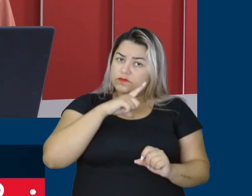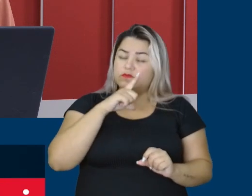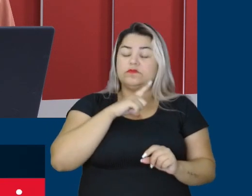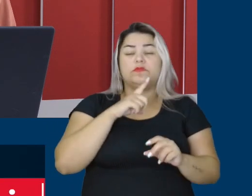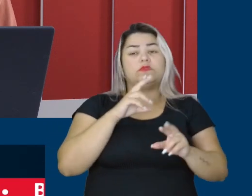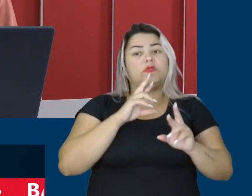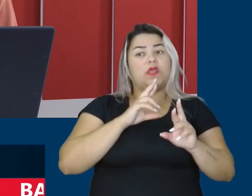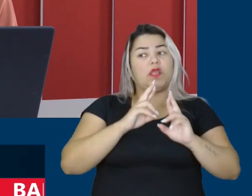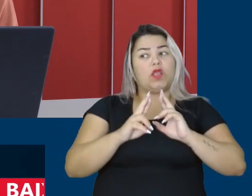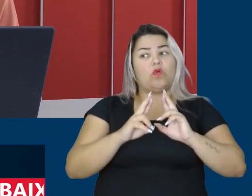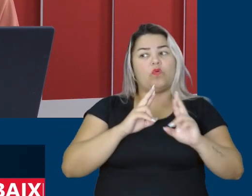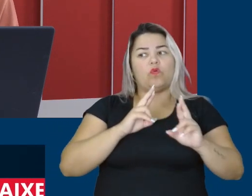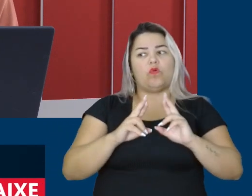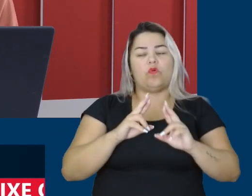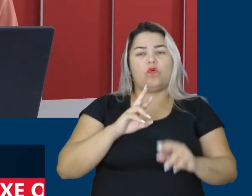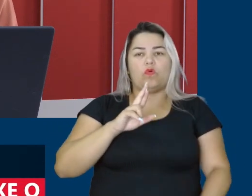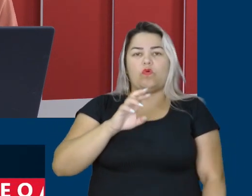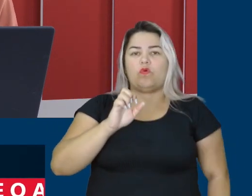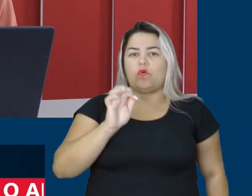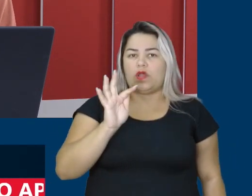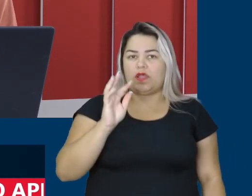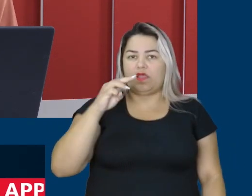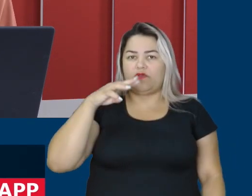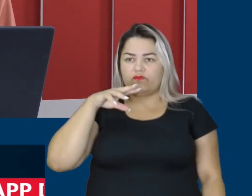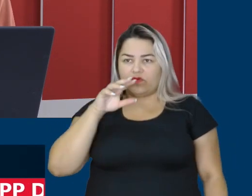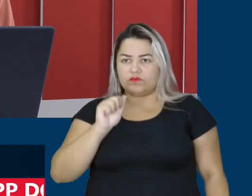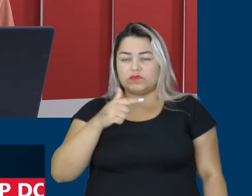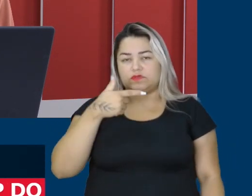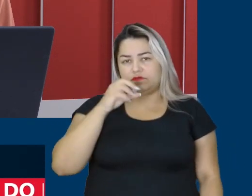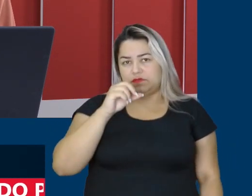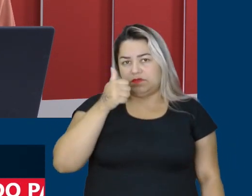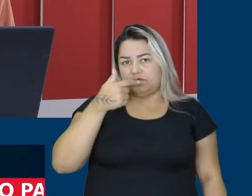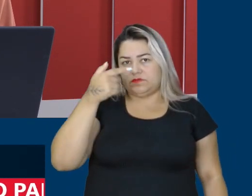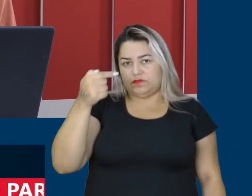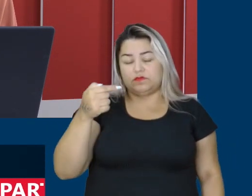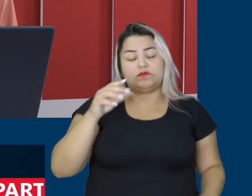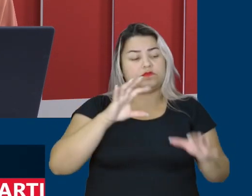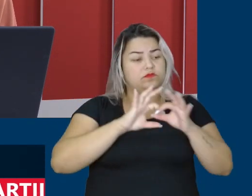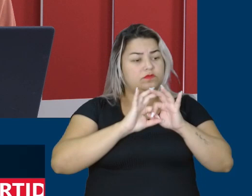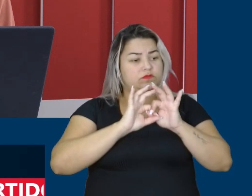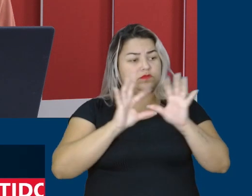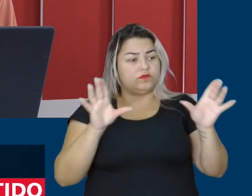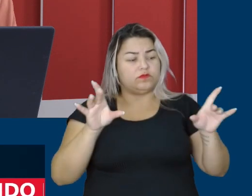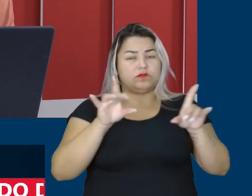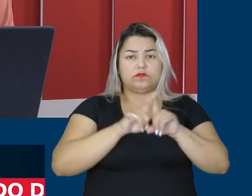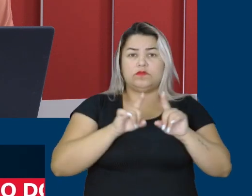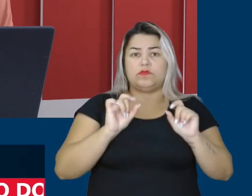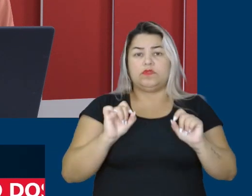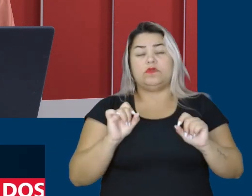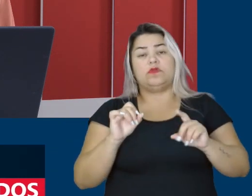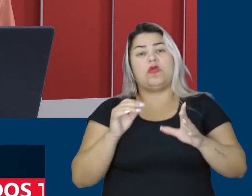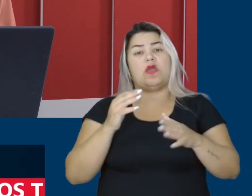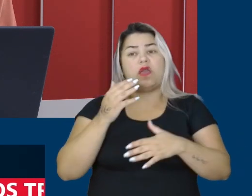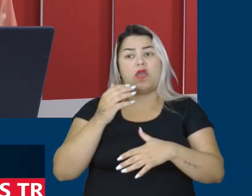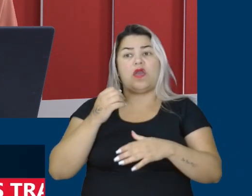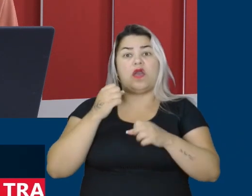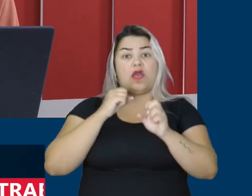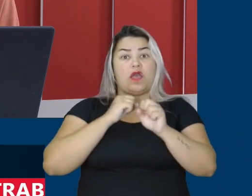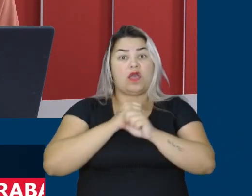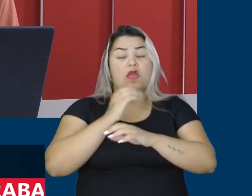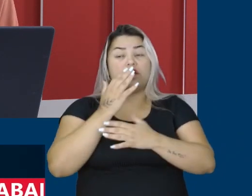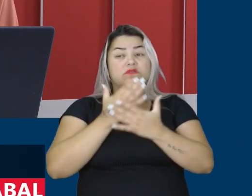com a reforma trabalhista de 2017 que inclusive permitiu a terceirização da mão de obra de forma